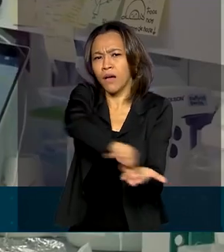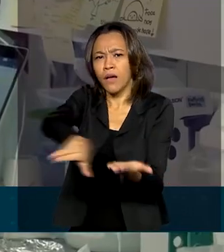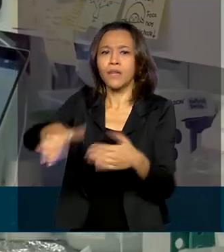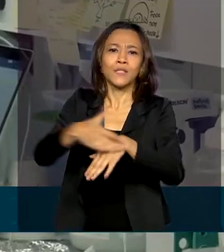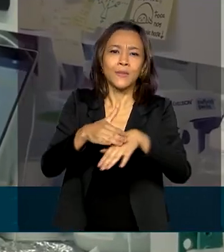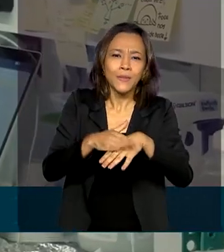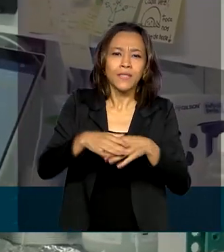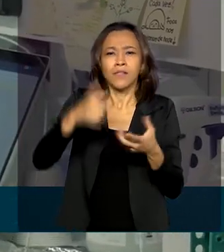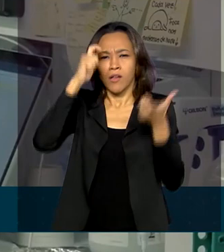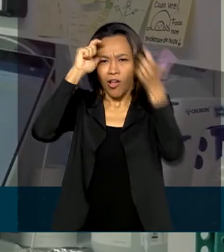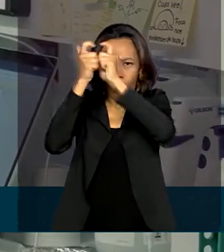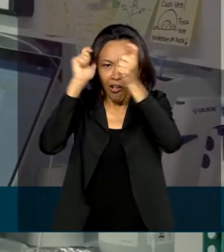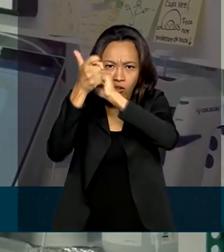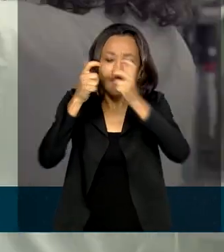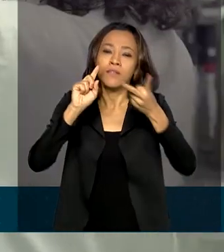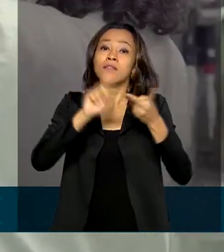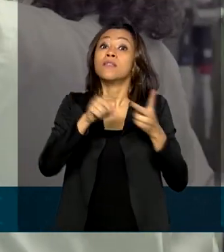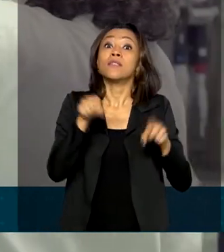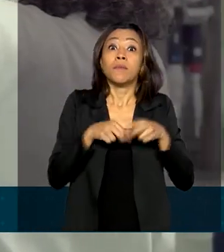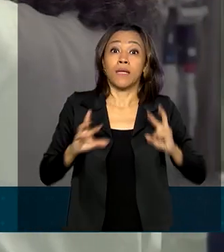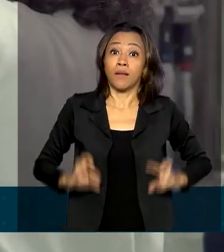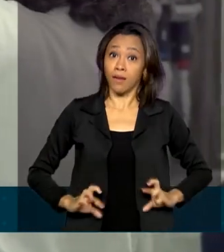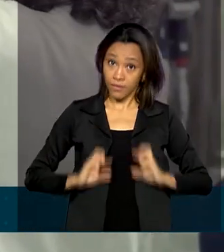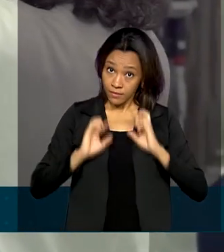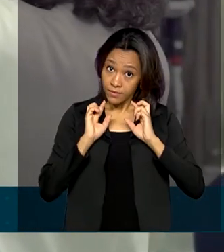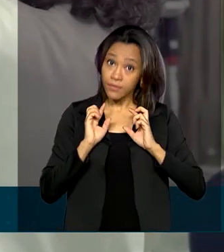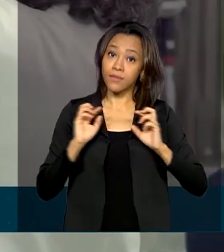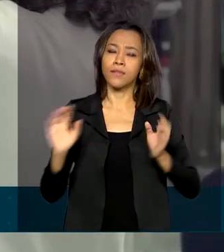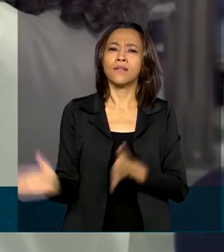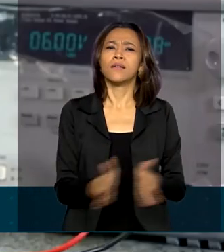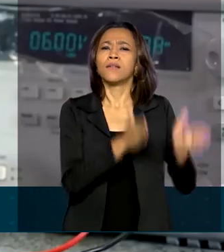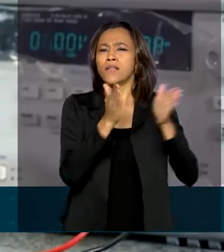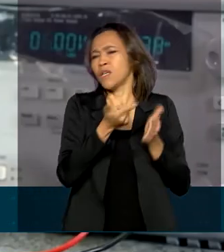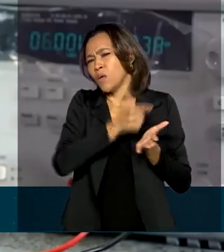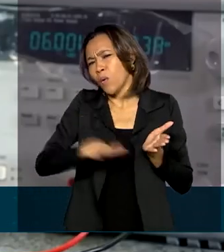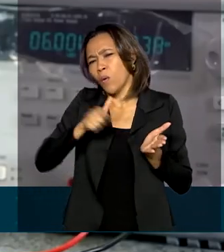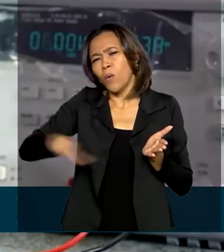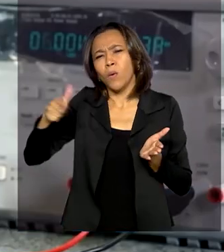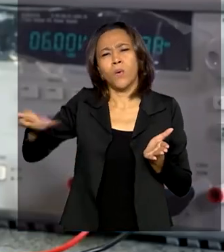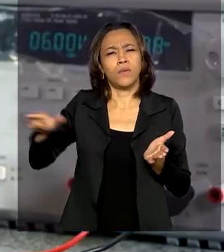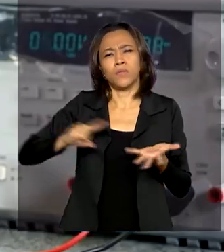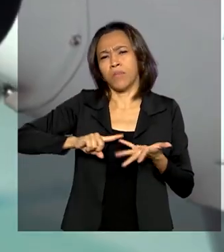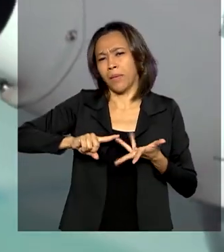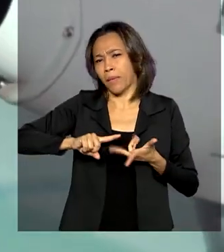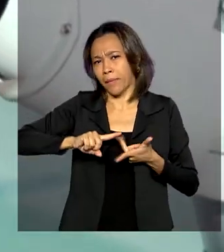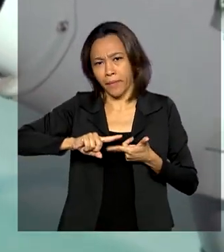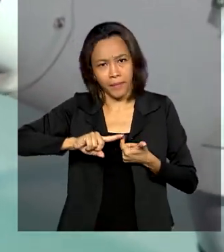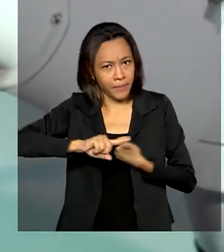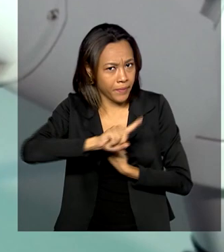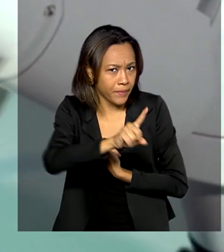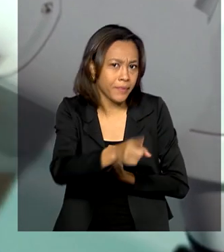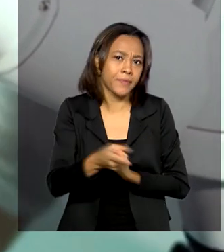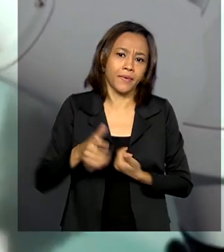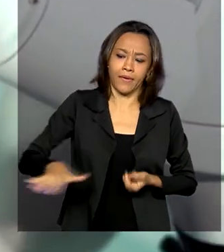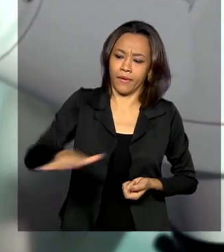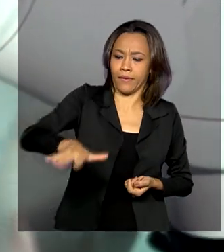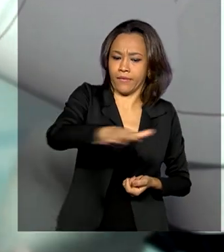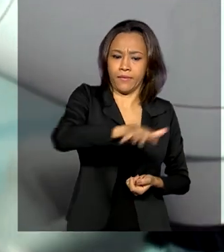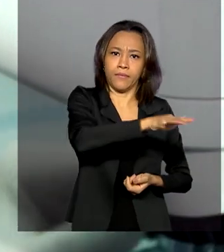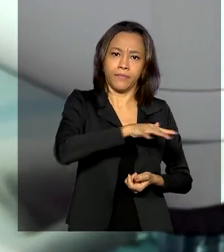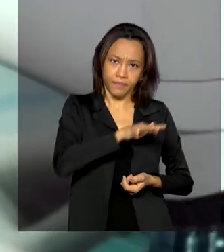como Alzheimer, esquizofrenia e câncer, além de inúmeras outras aplicações em várias áreas do